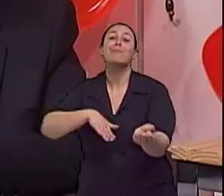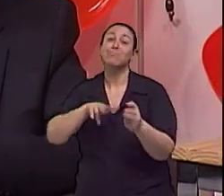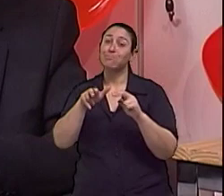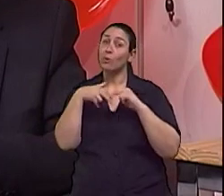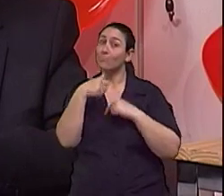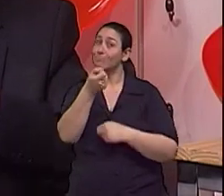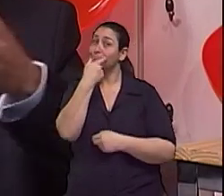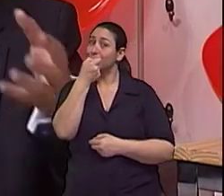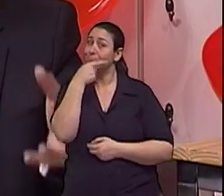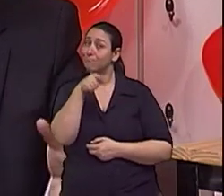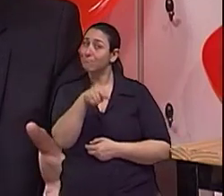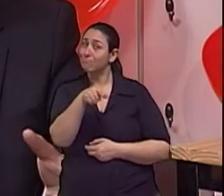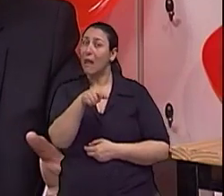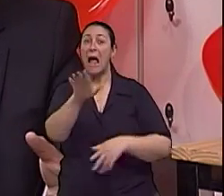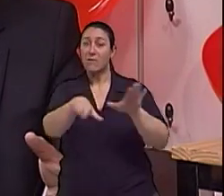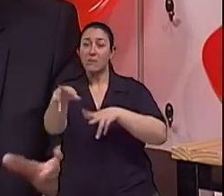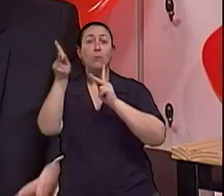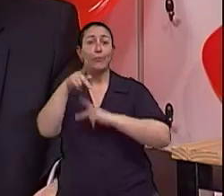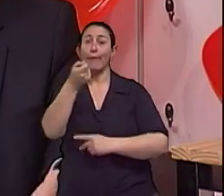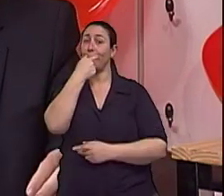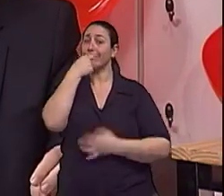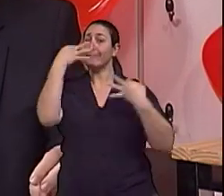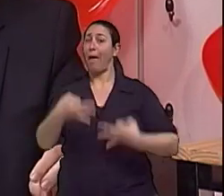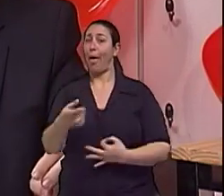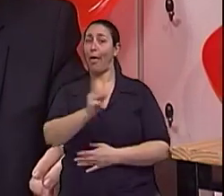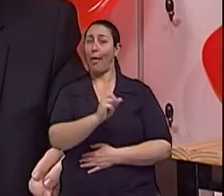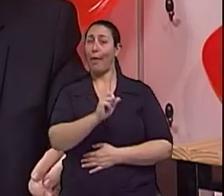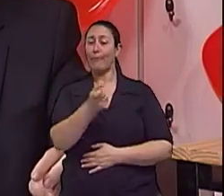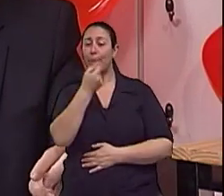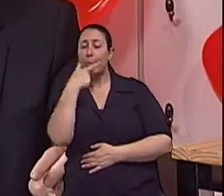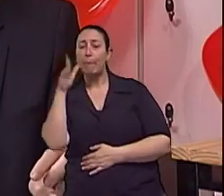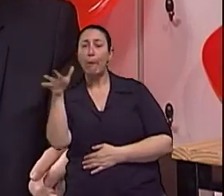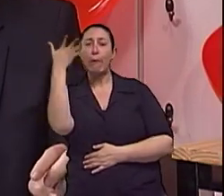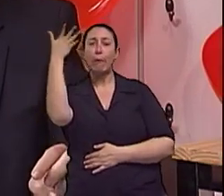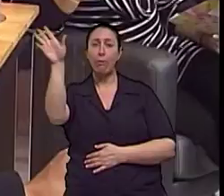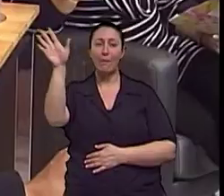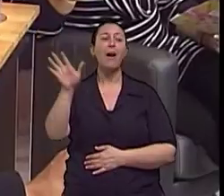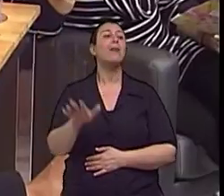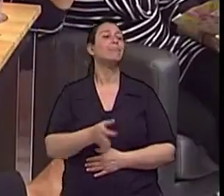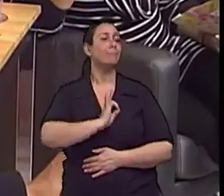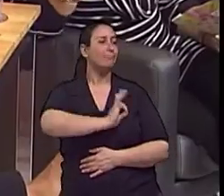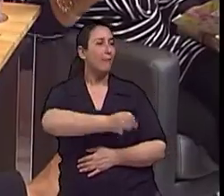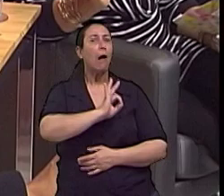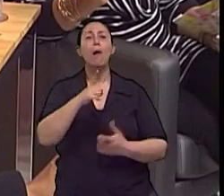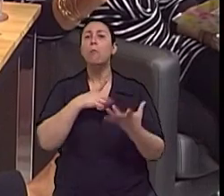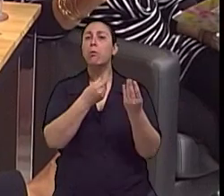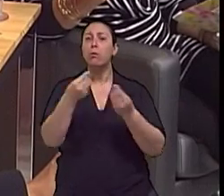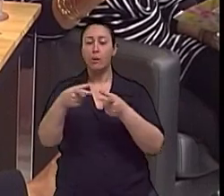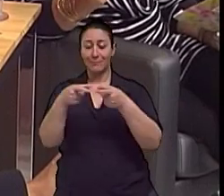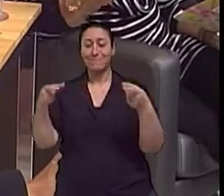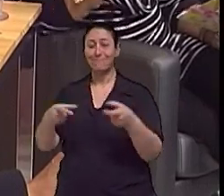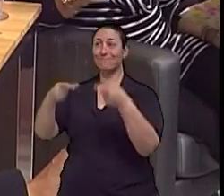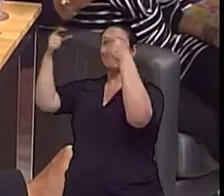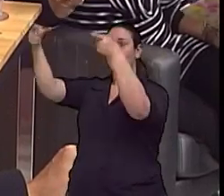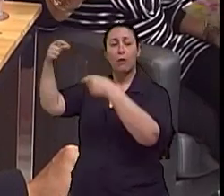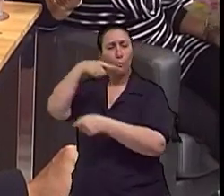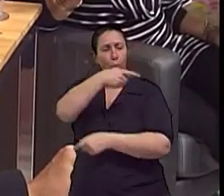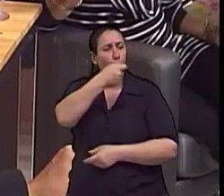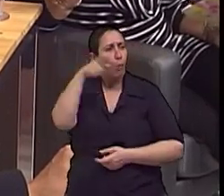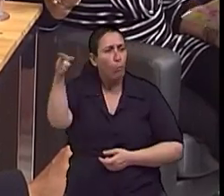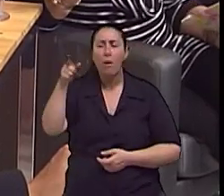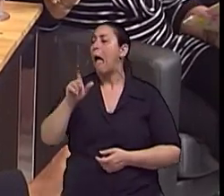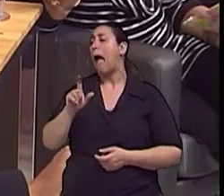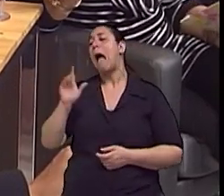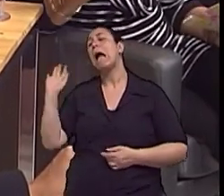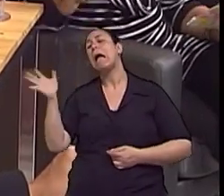faz uso adequadamente na medicação. A medicação na caixinha, ali, que a gente só enxerga ela, ela não faz